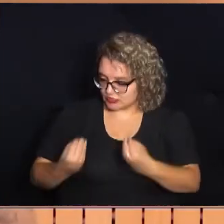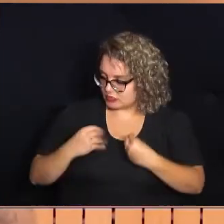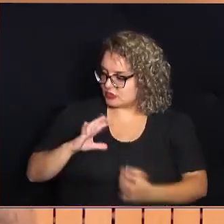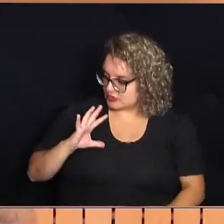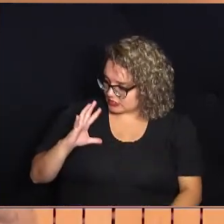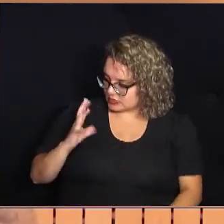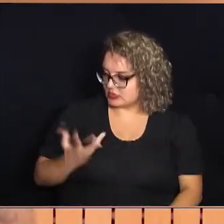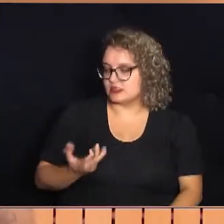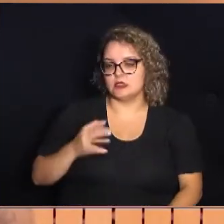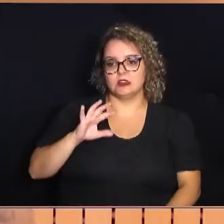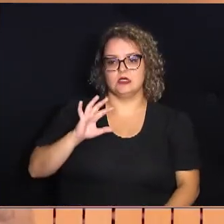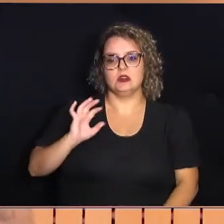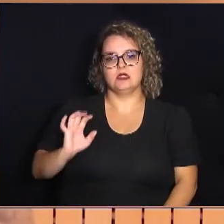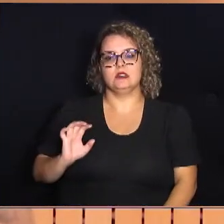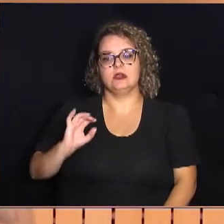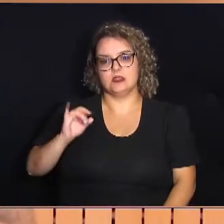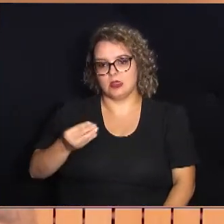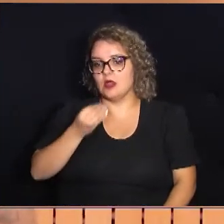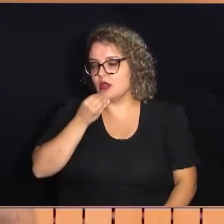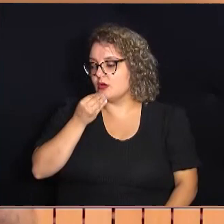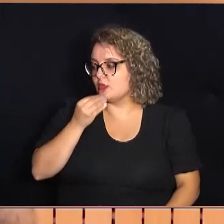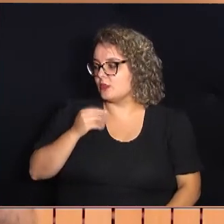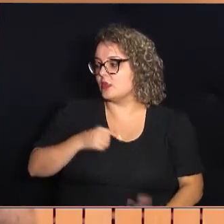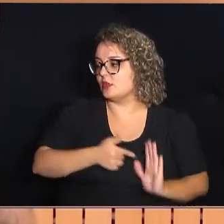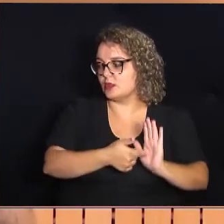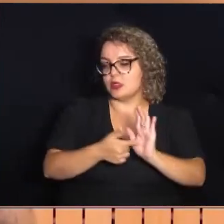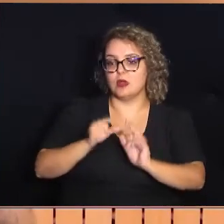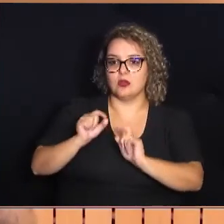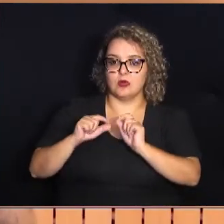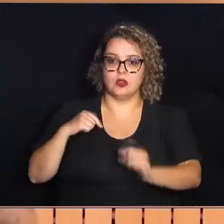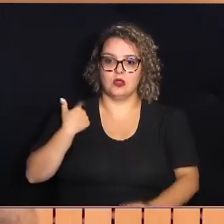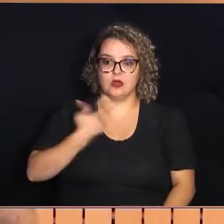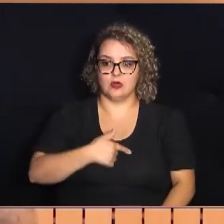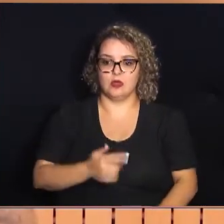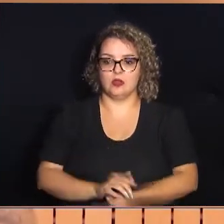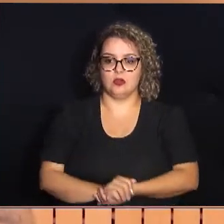e nos dar essa oportunidade de estar mostrando para todos o que somos,